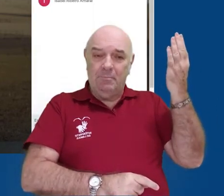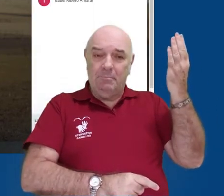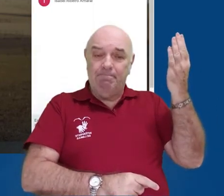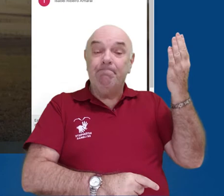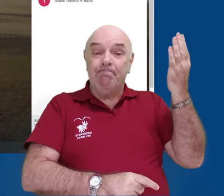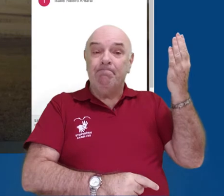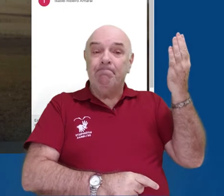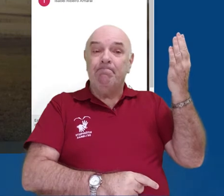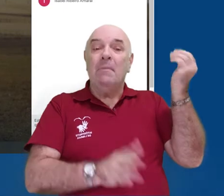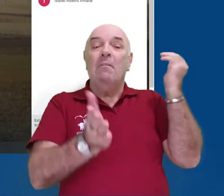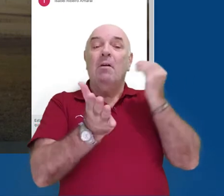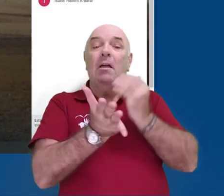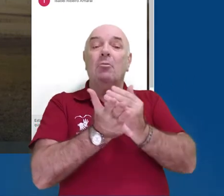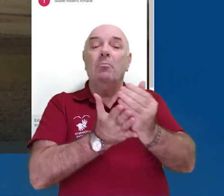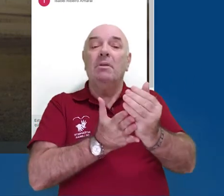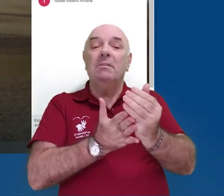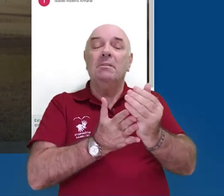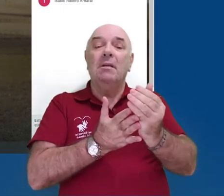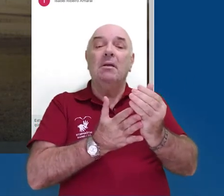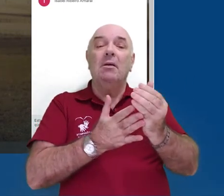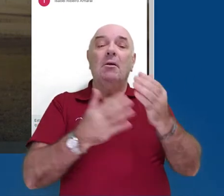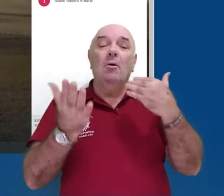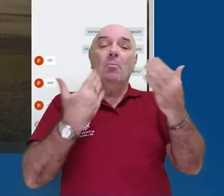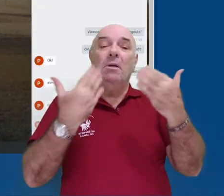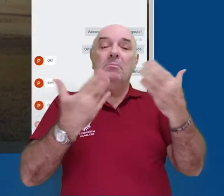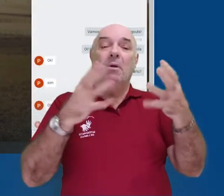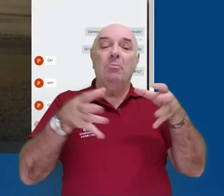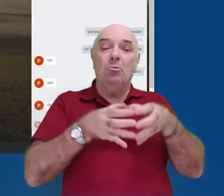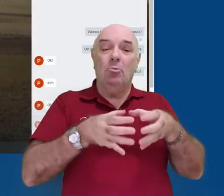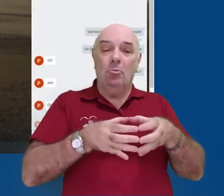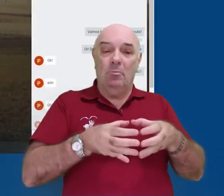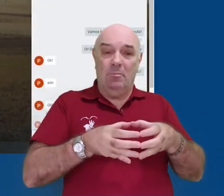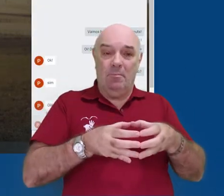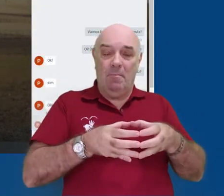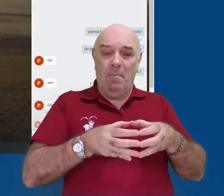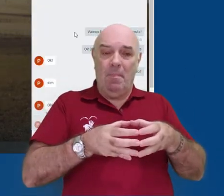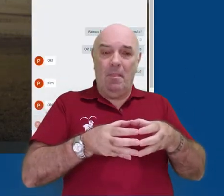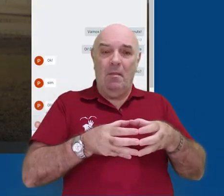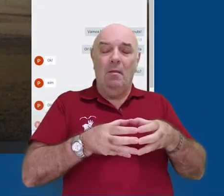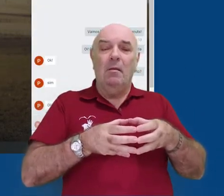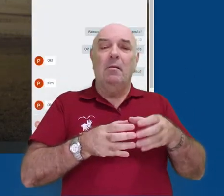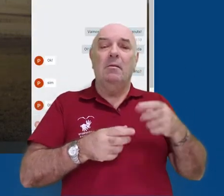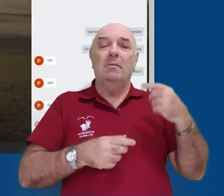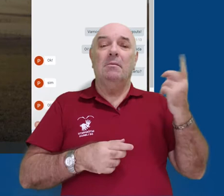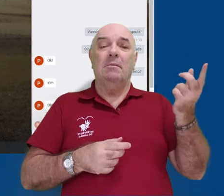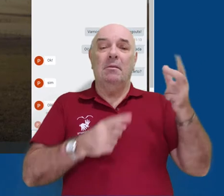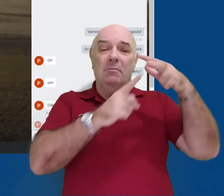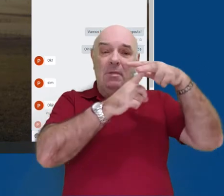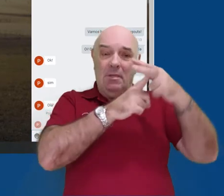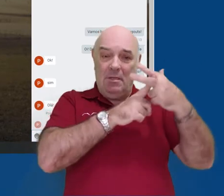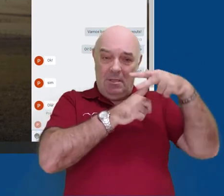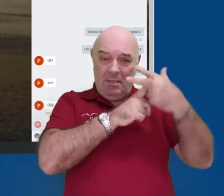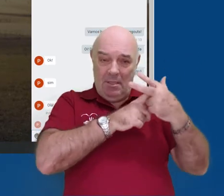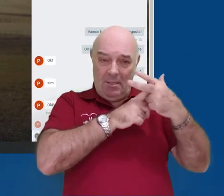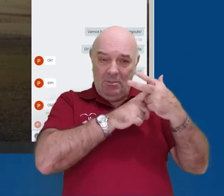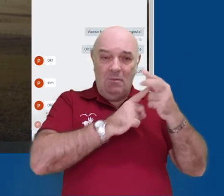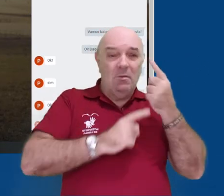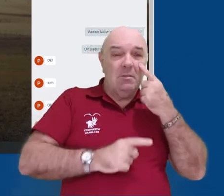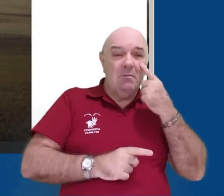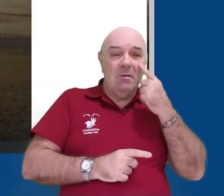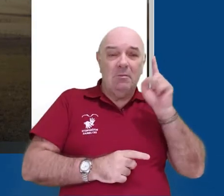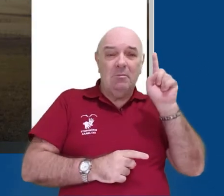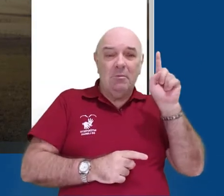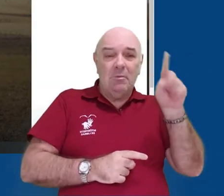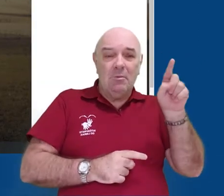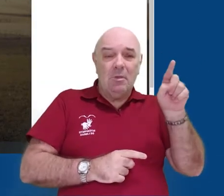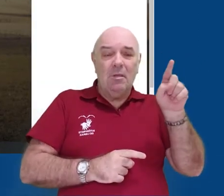ação vai iniciar uma conversa em grupo. No canto superior esquerdo, na engrenagem, podemos